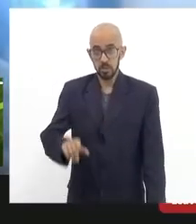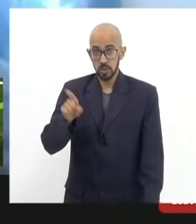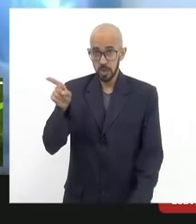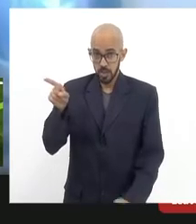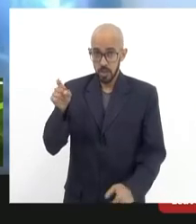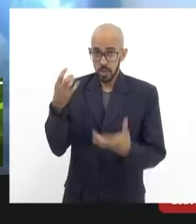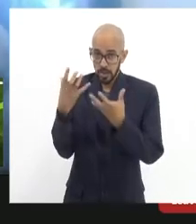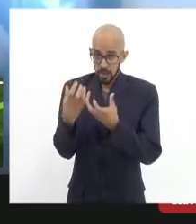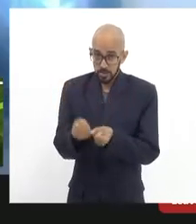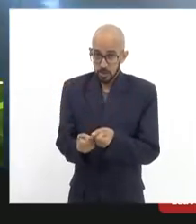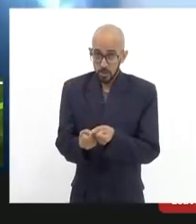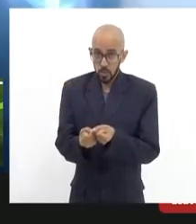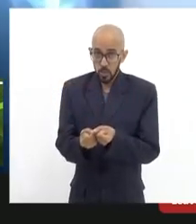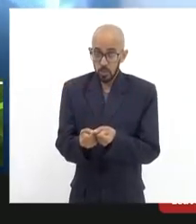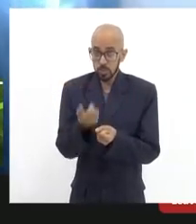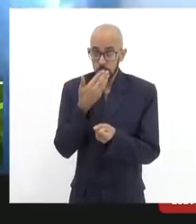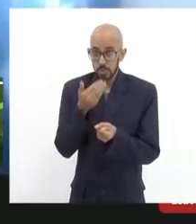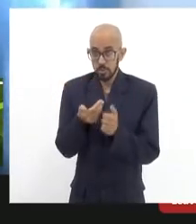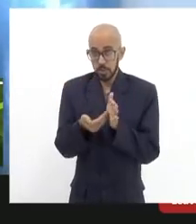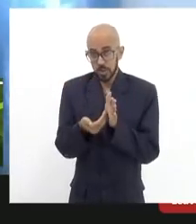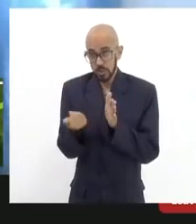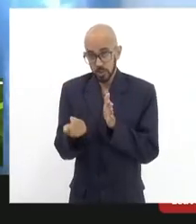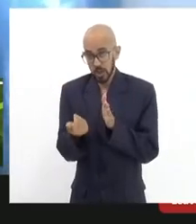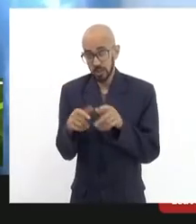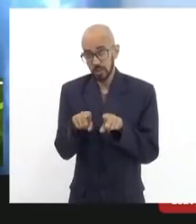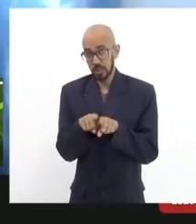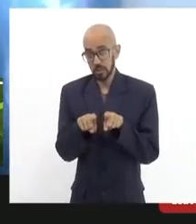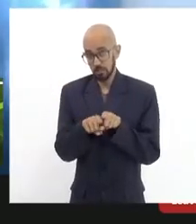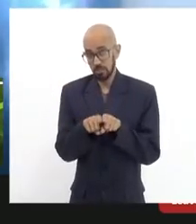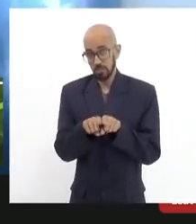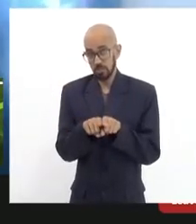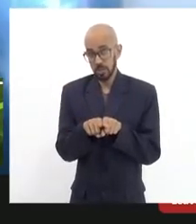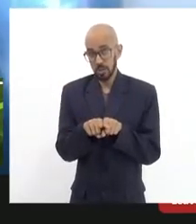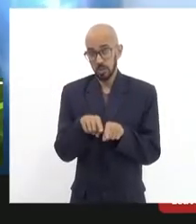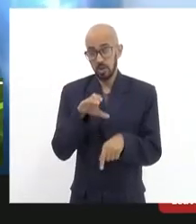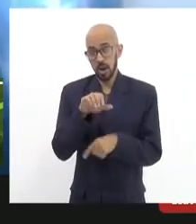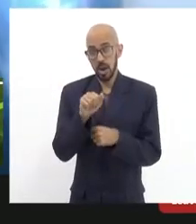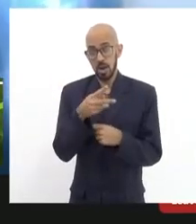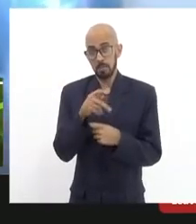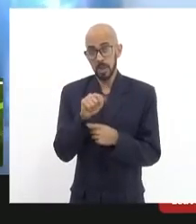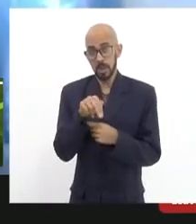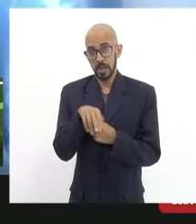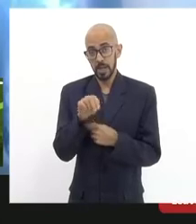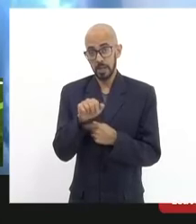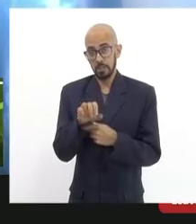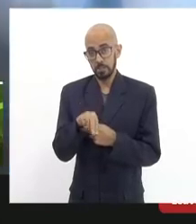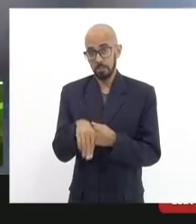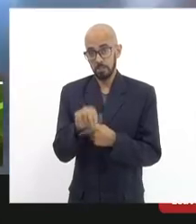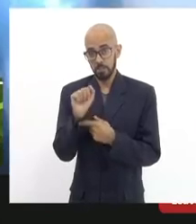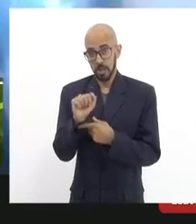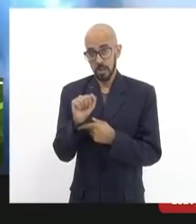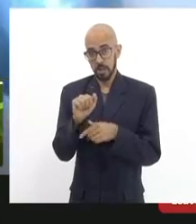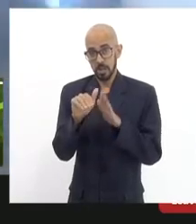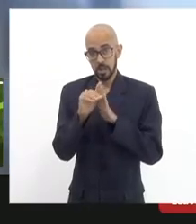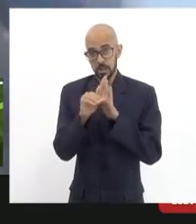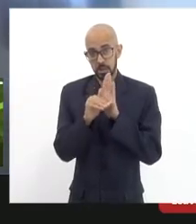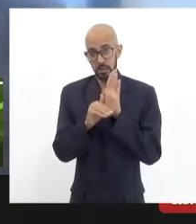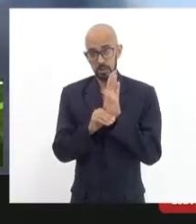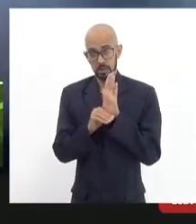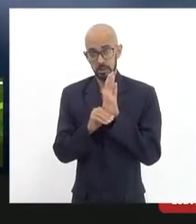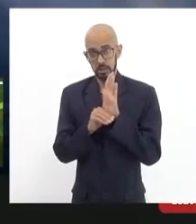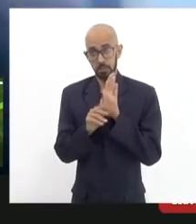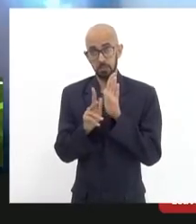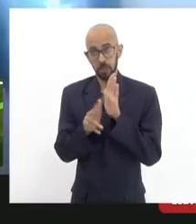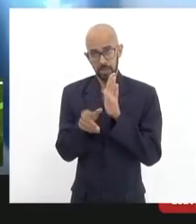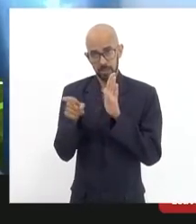associou à ideia de pedir para tirar o Capanela da lista então vejam mesmo os privatistas